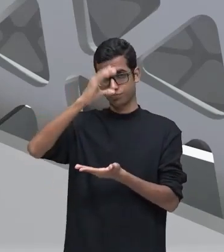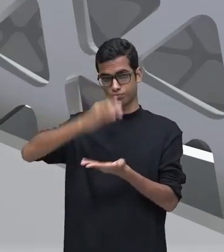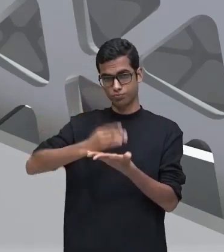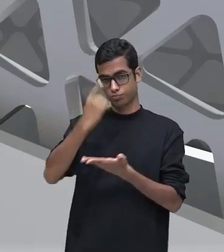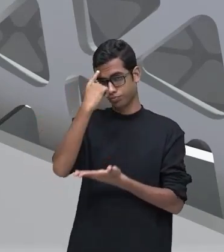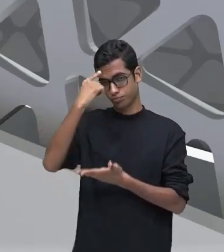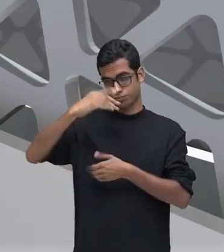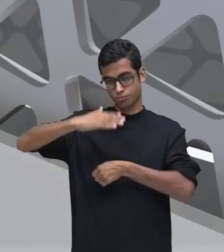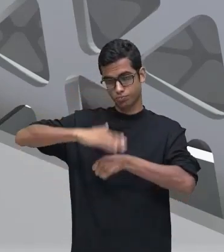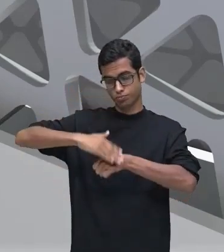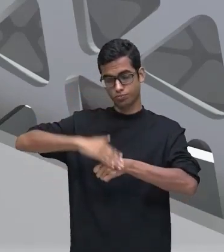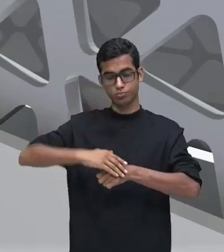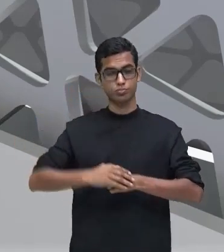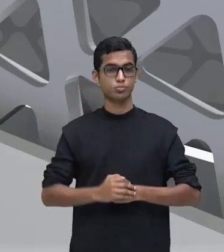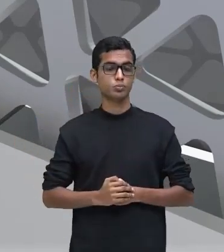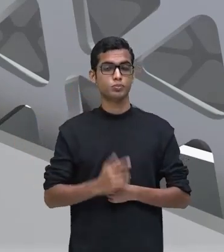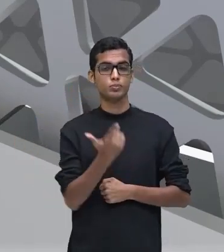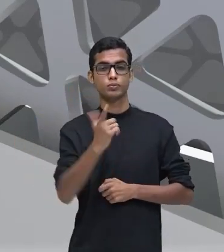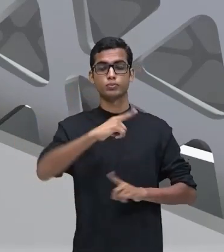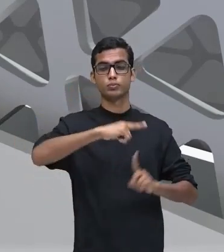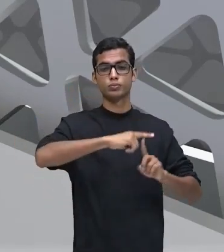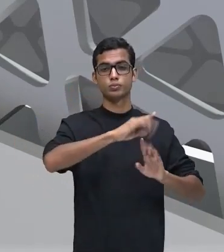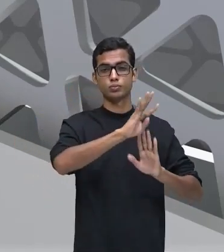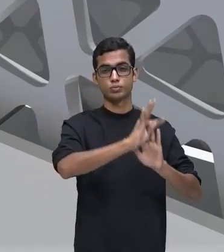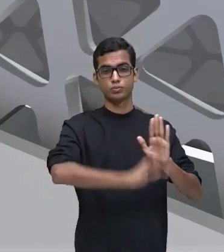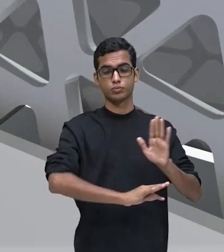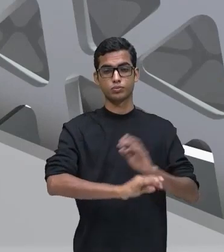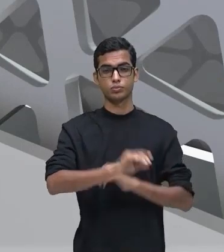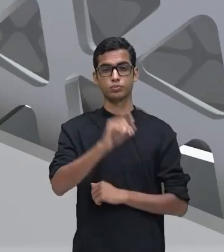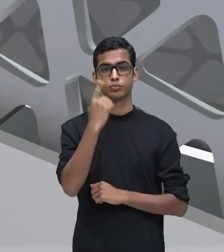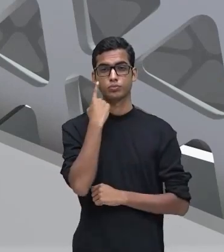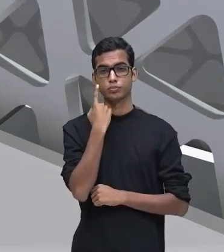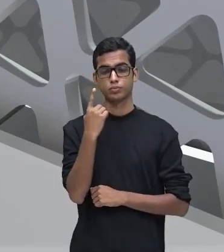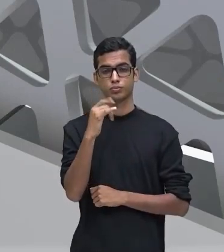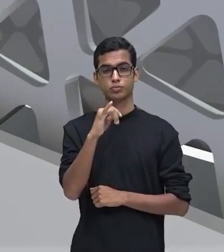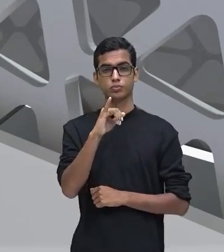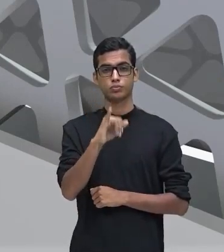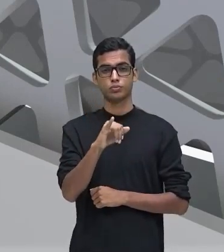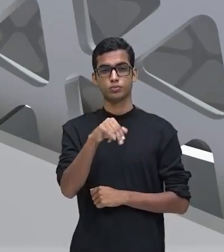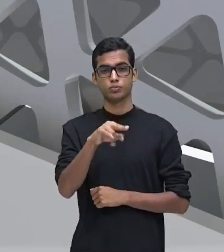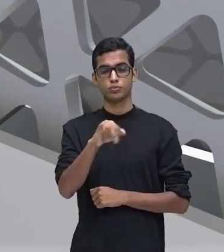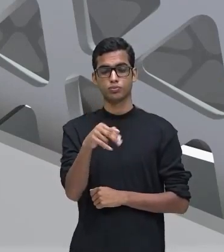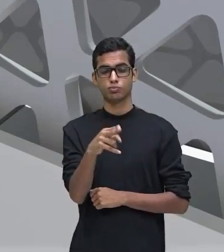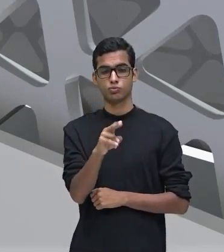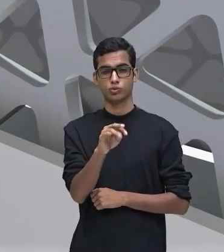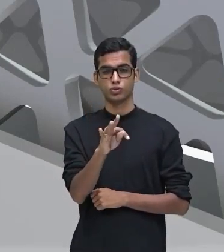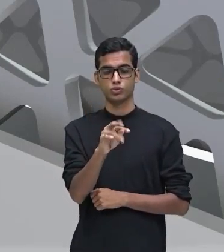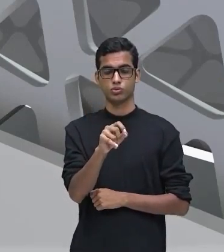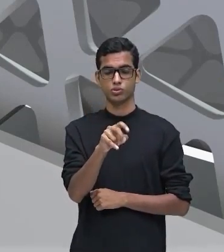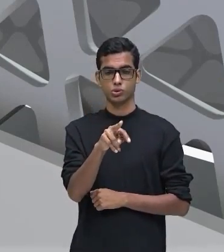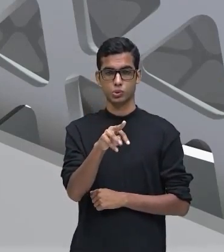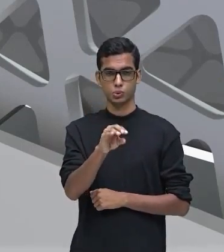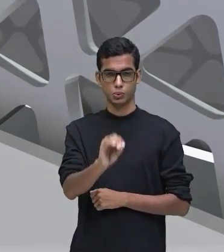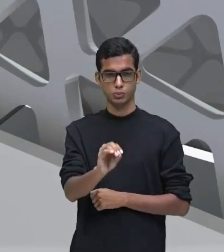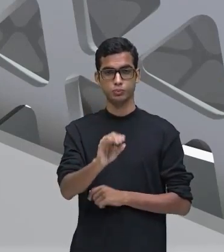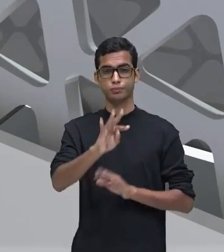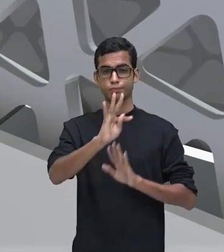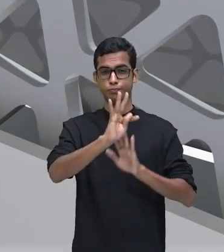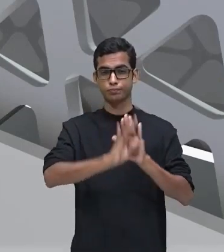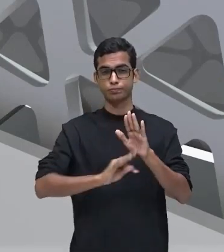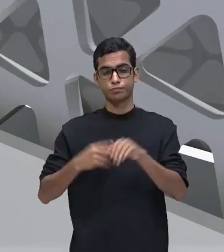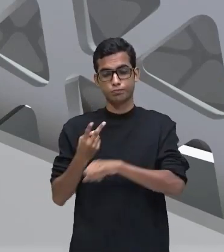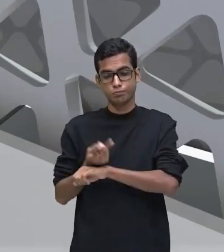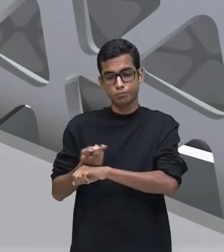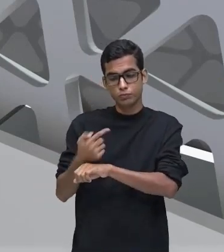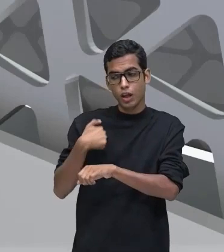ideia. Outro tipo textual é o injutivo, ou seja, aquela tipologia que irá tratar exatamente de textos, que procuram nos